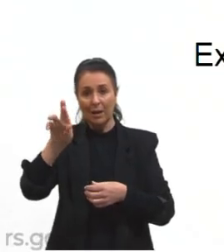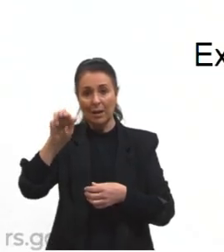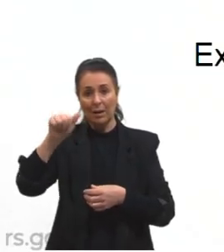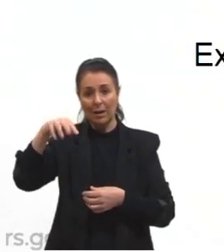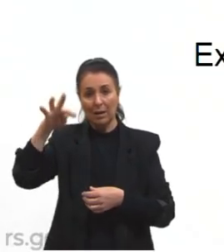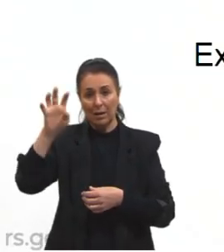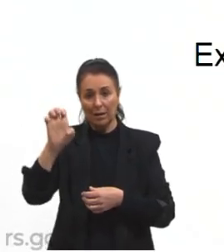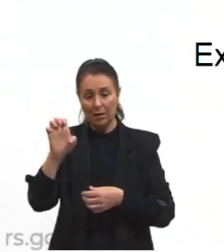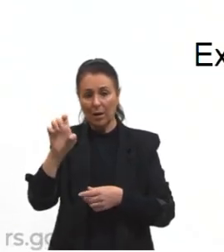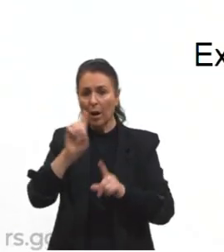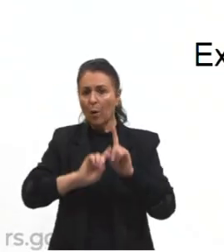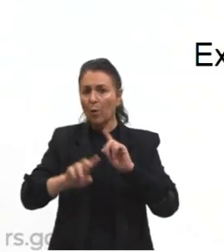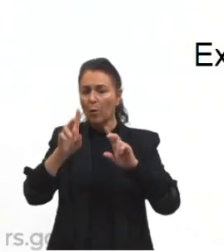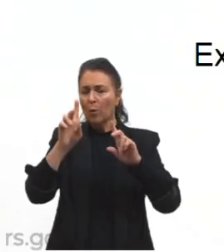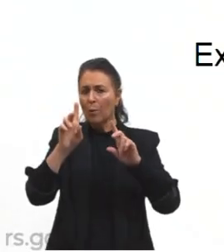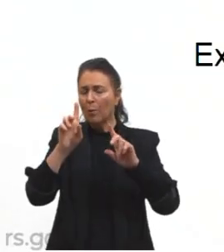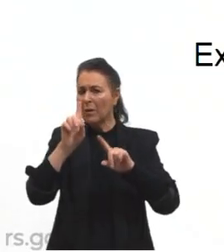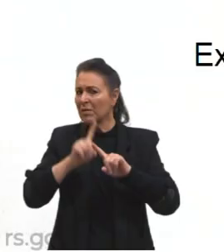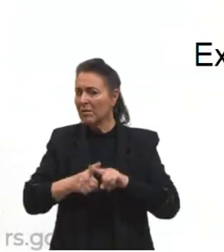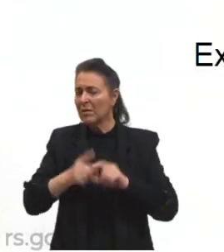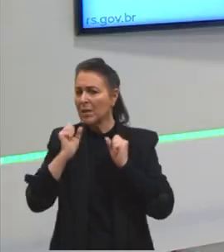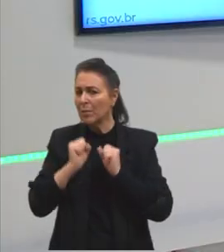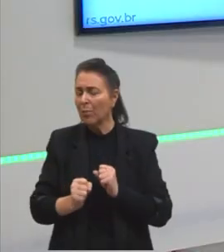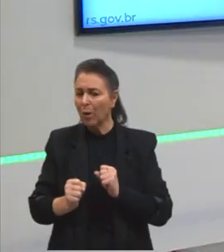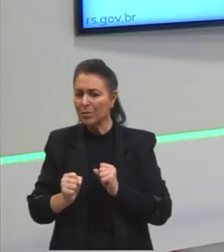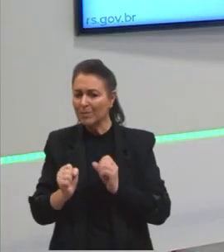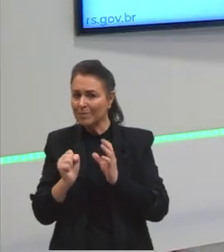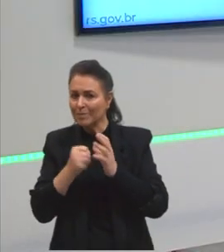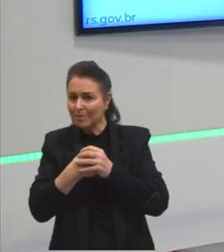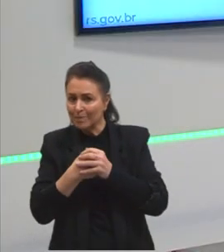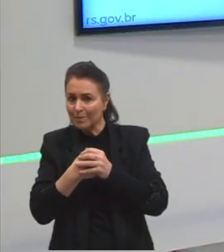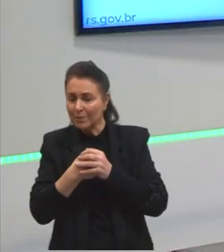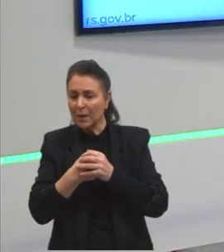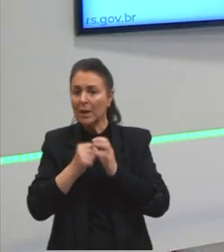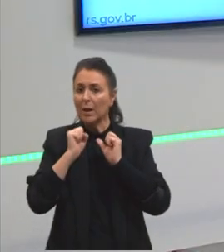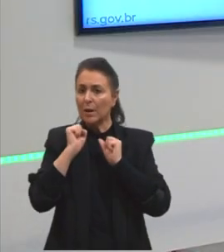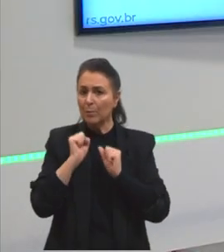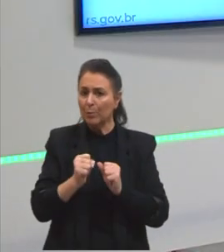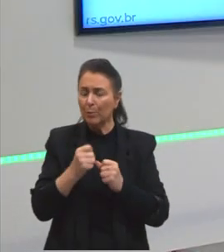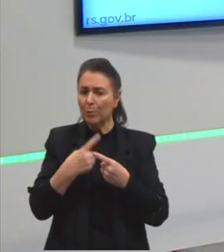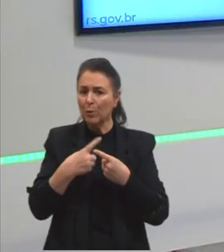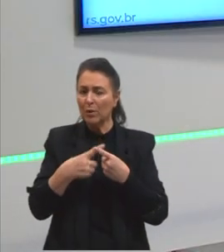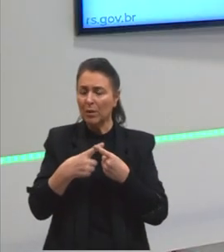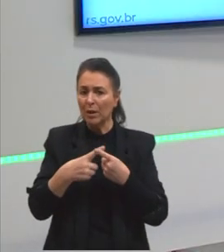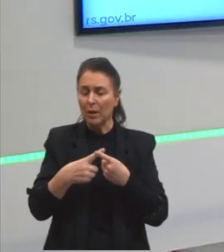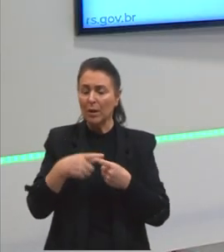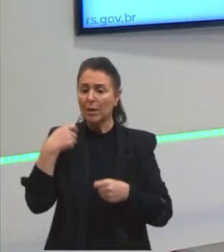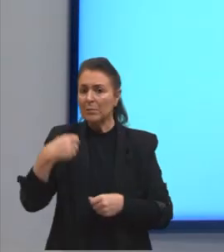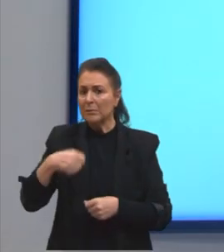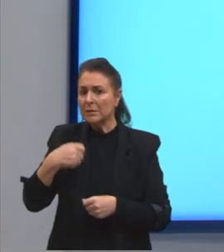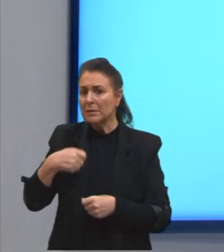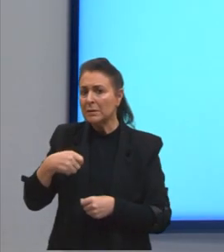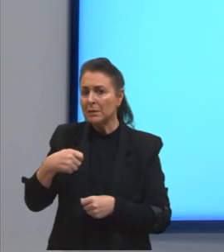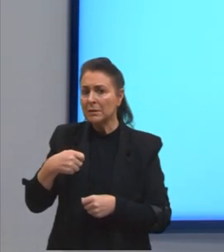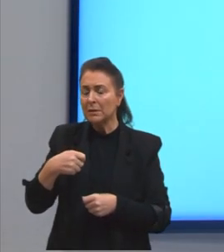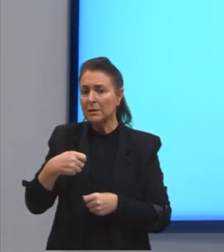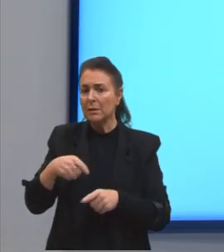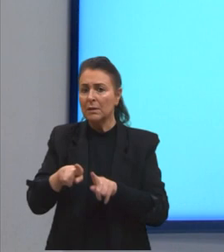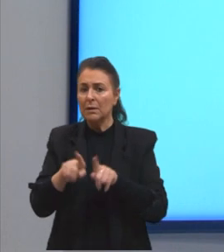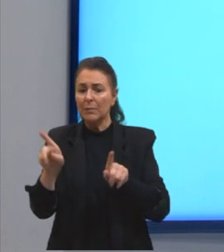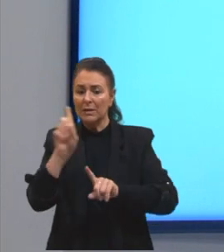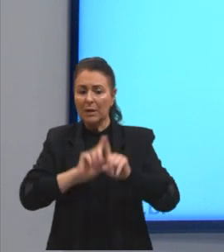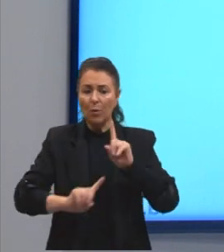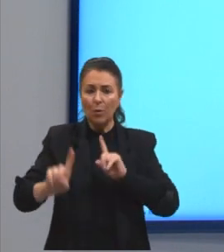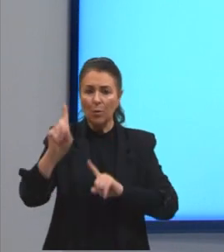omitido. Ou seja, ele é um termo integrante porque ele se faz necessário, mas em